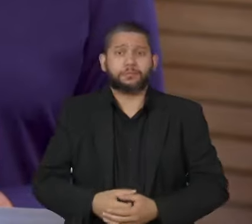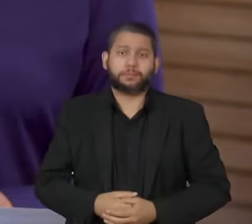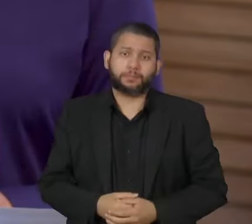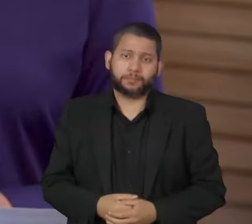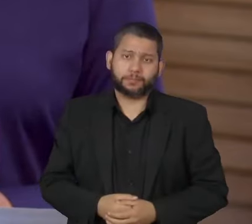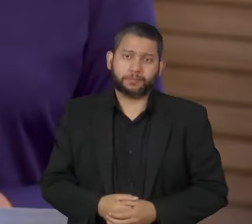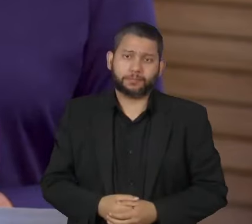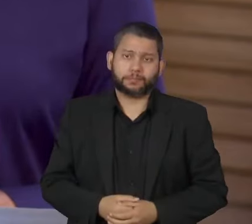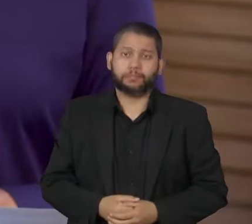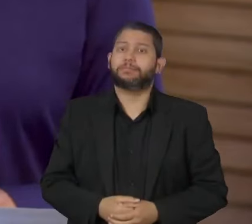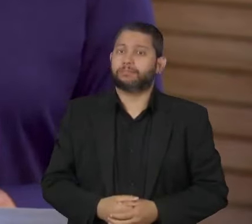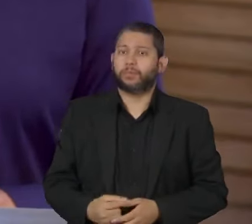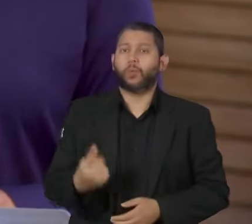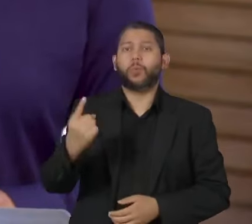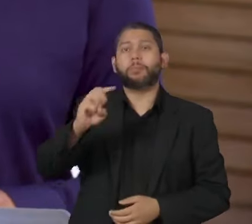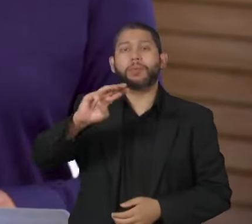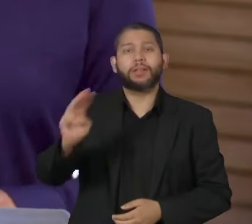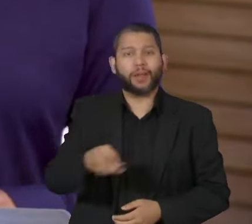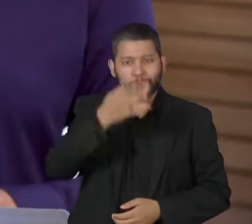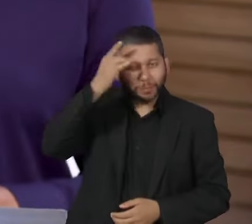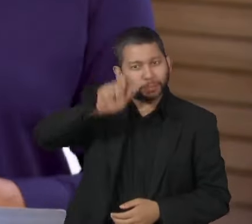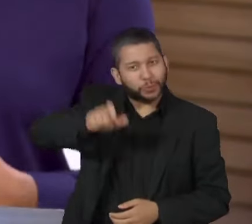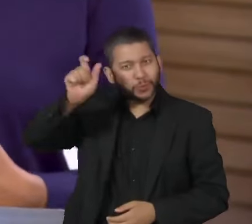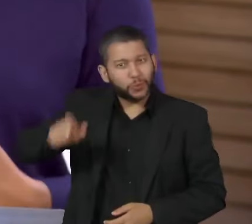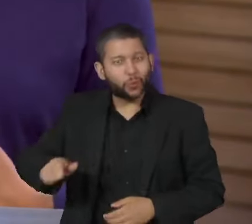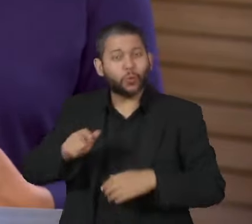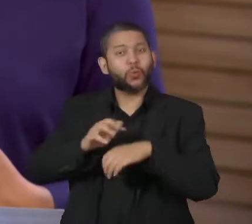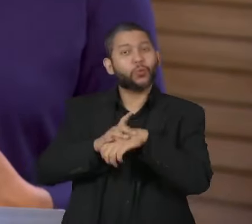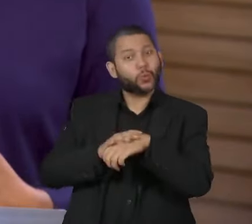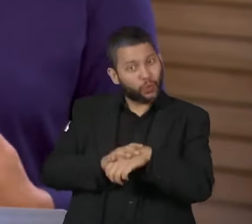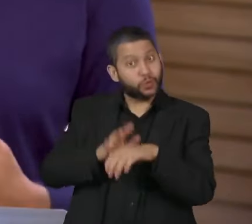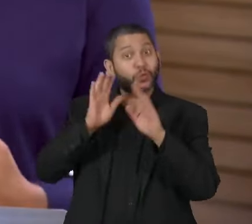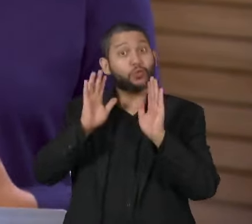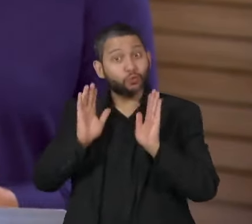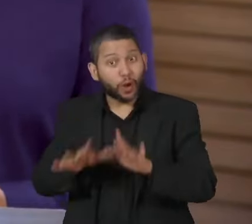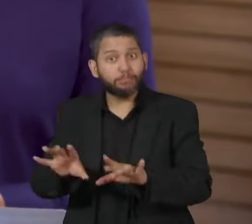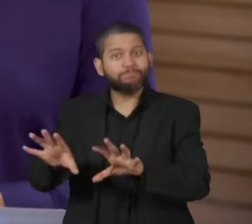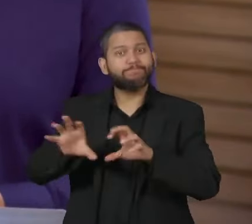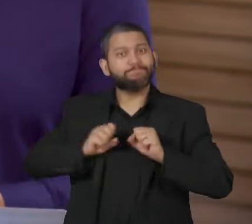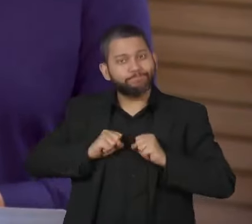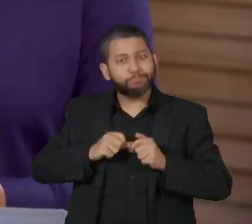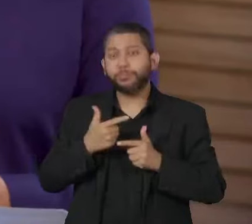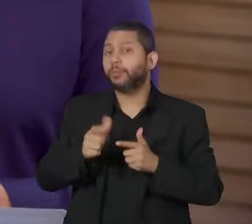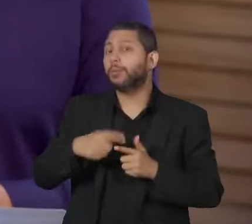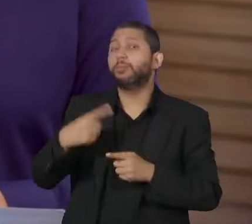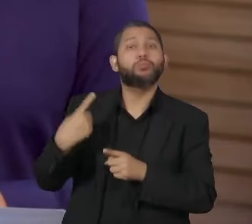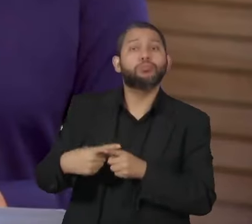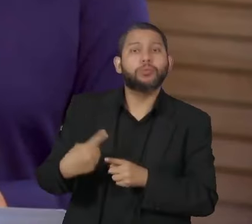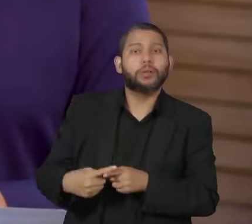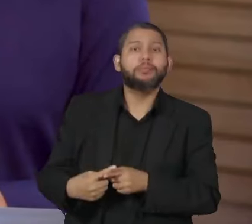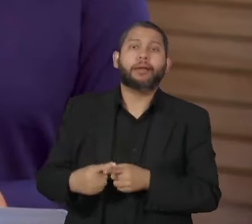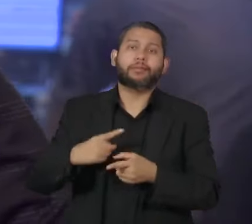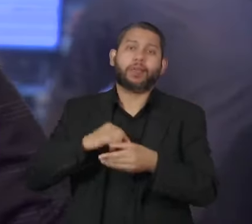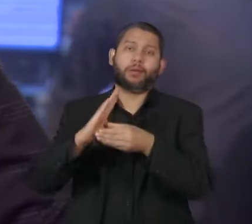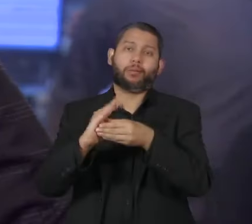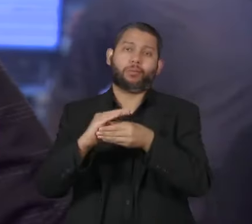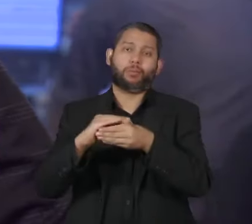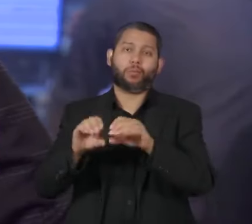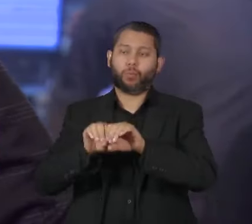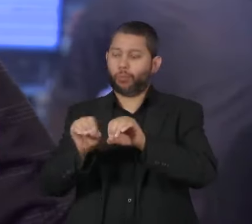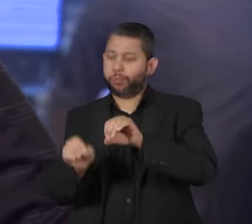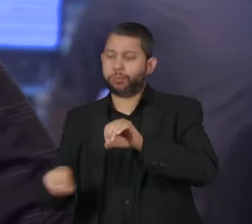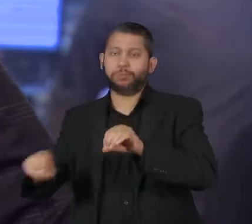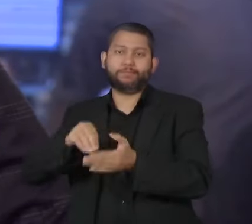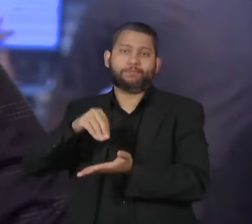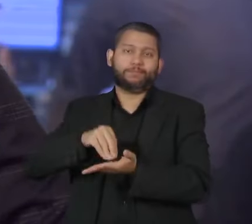Um milhão de pessoas tiveram doenças relacionadas à falta de saneamento básico em três anos. E